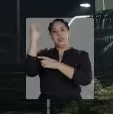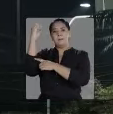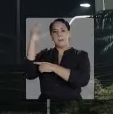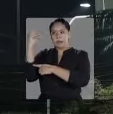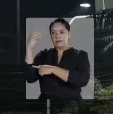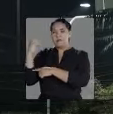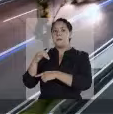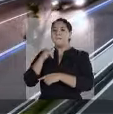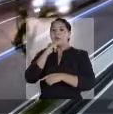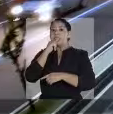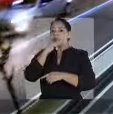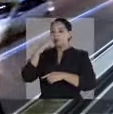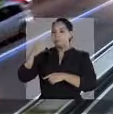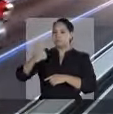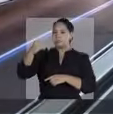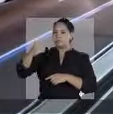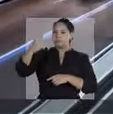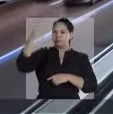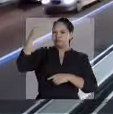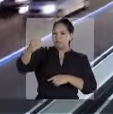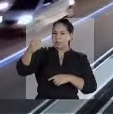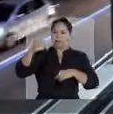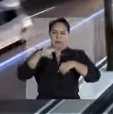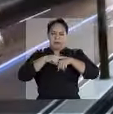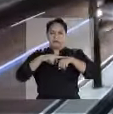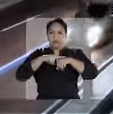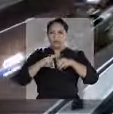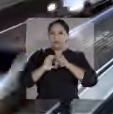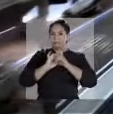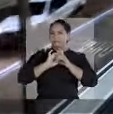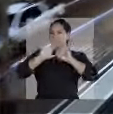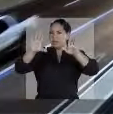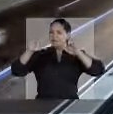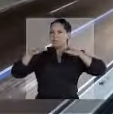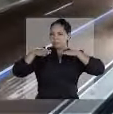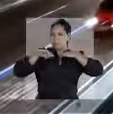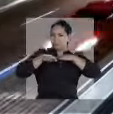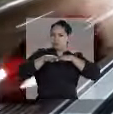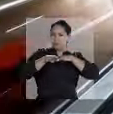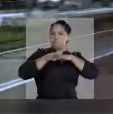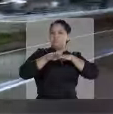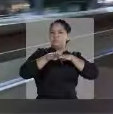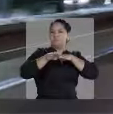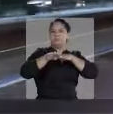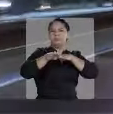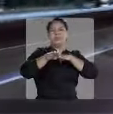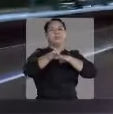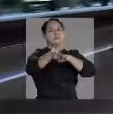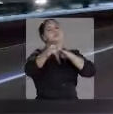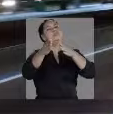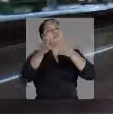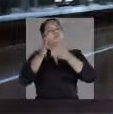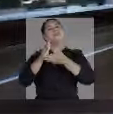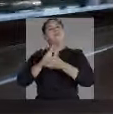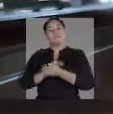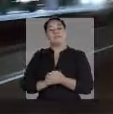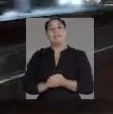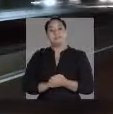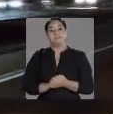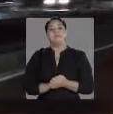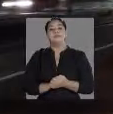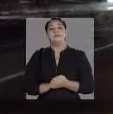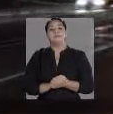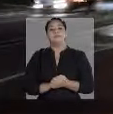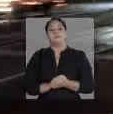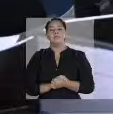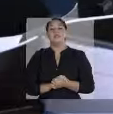semáforos poderão operar de modo sincronizado, oferecendo o efeito onda verde, com vários sinais verdes em